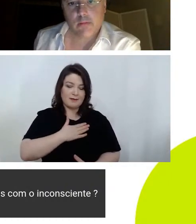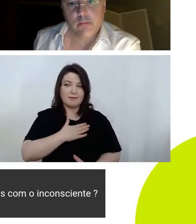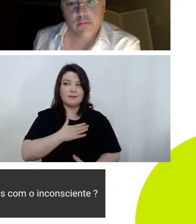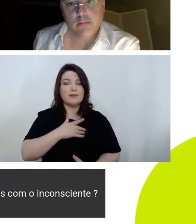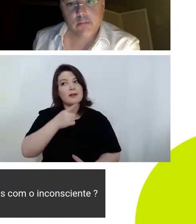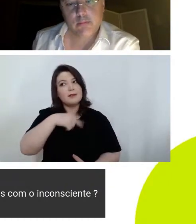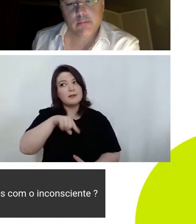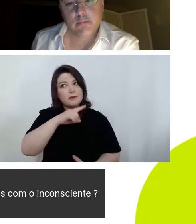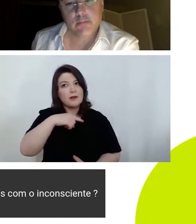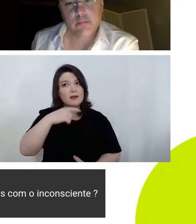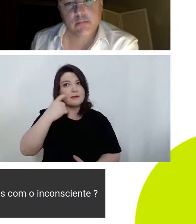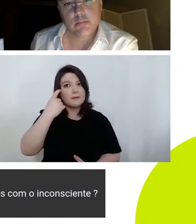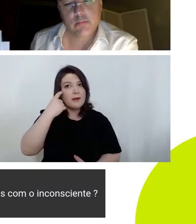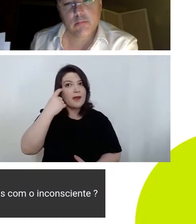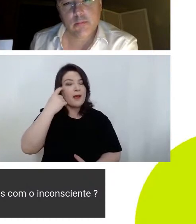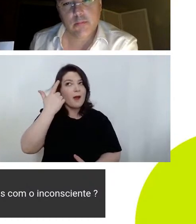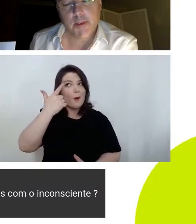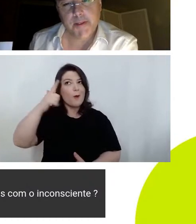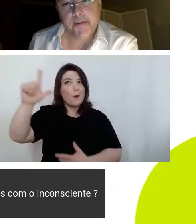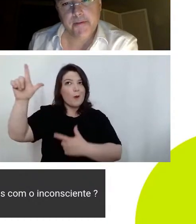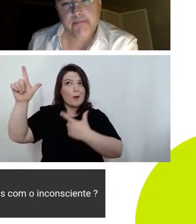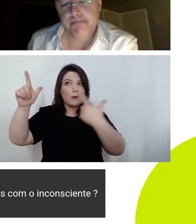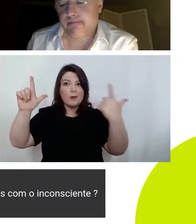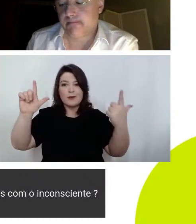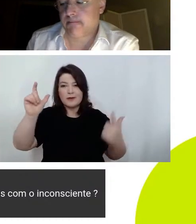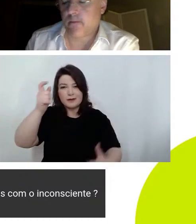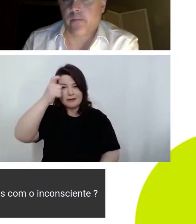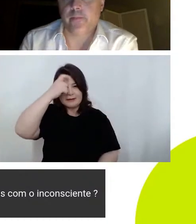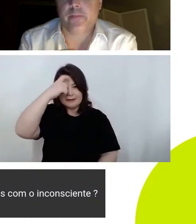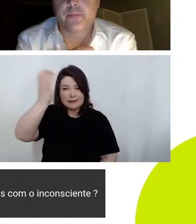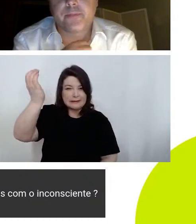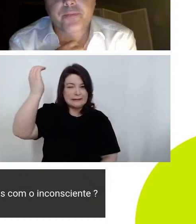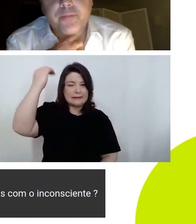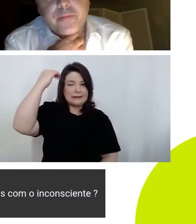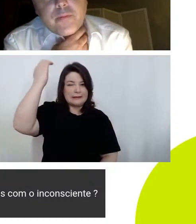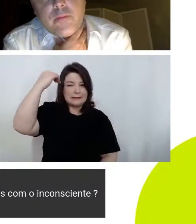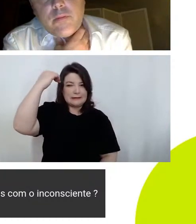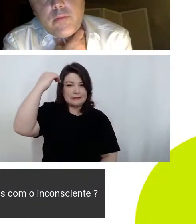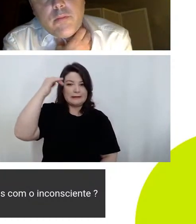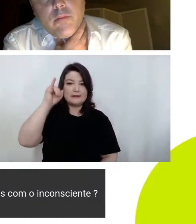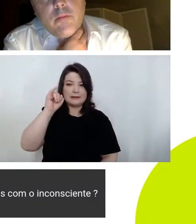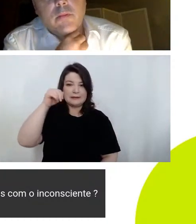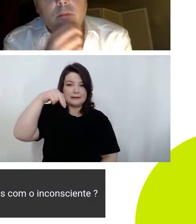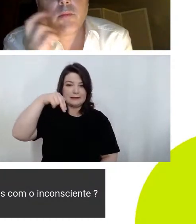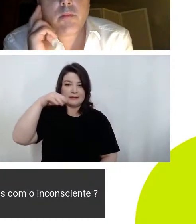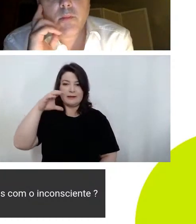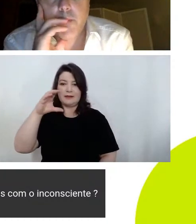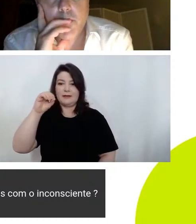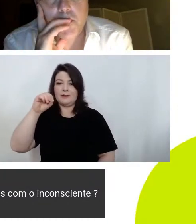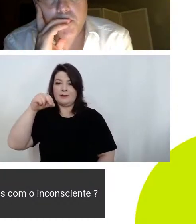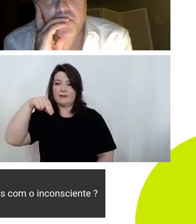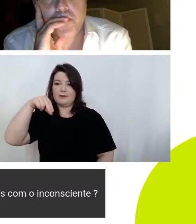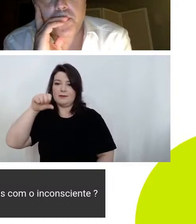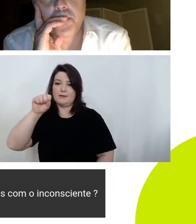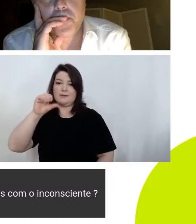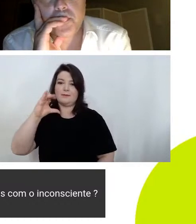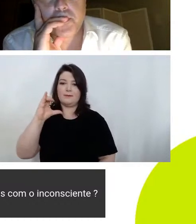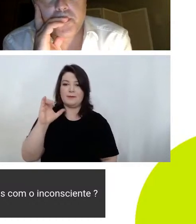numa outra compreensão do inconsciente porque no princípio do prazer e desprazer